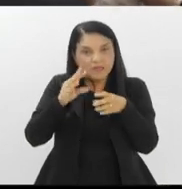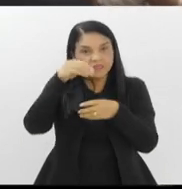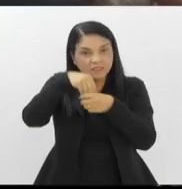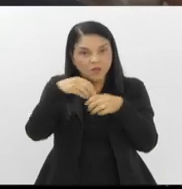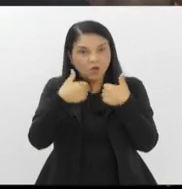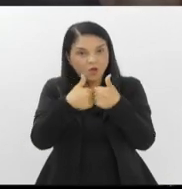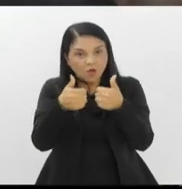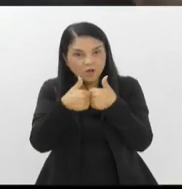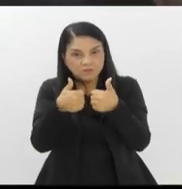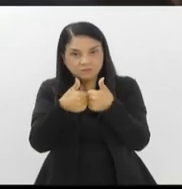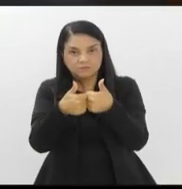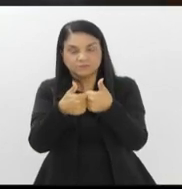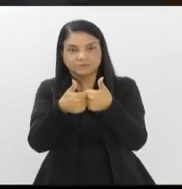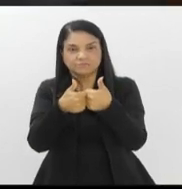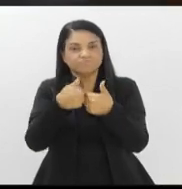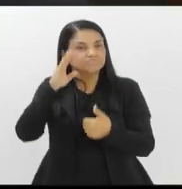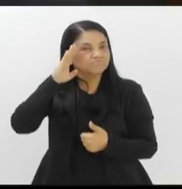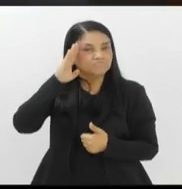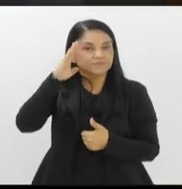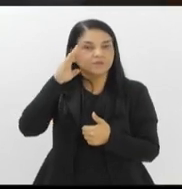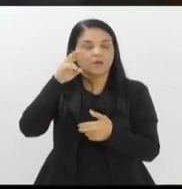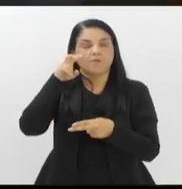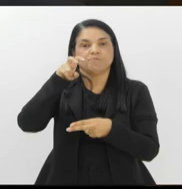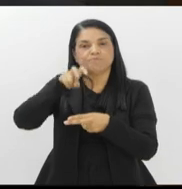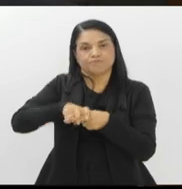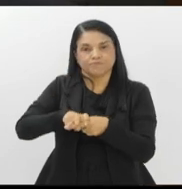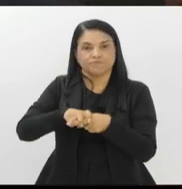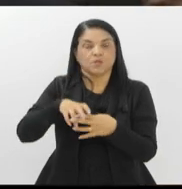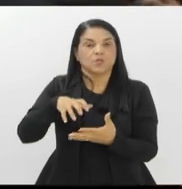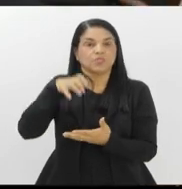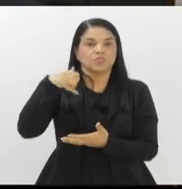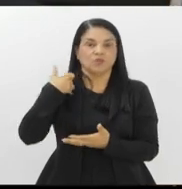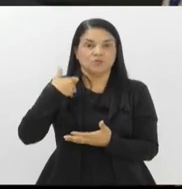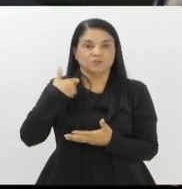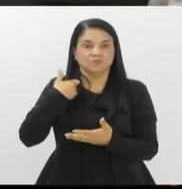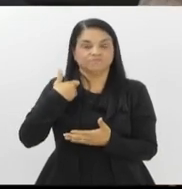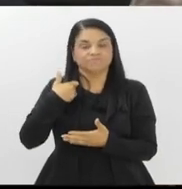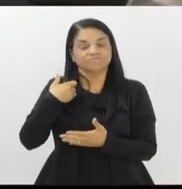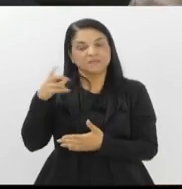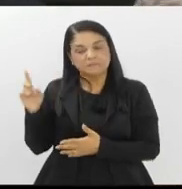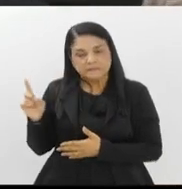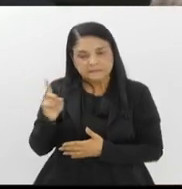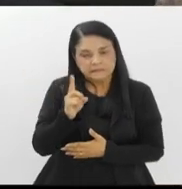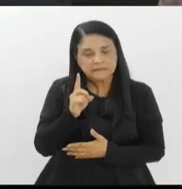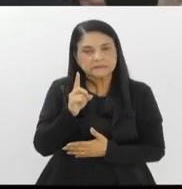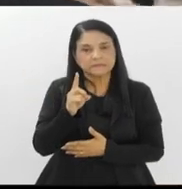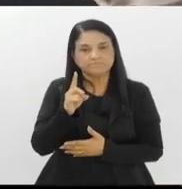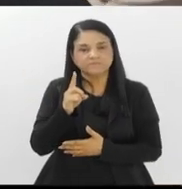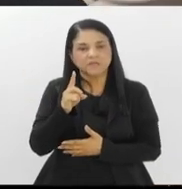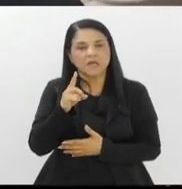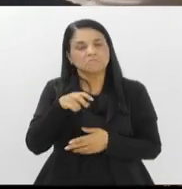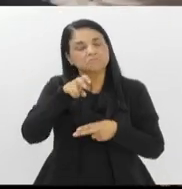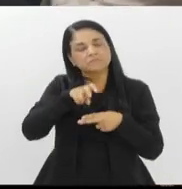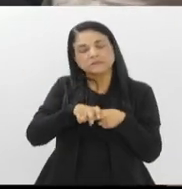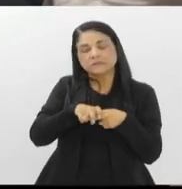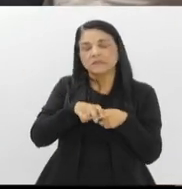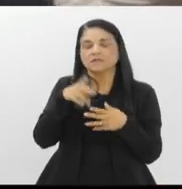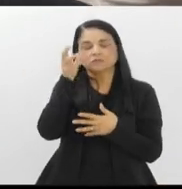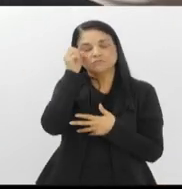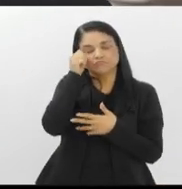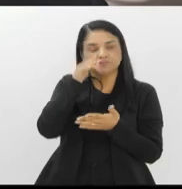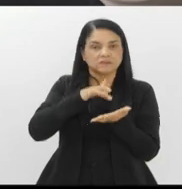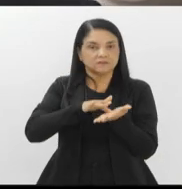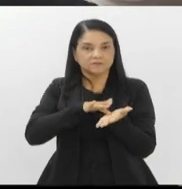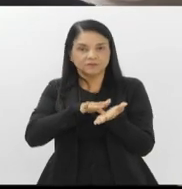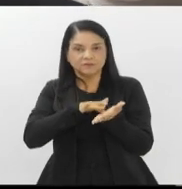intermunicipal é prioridade para a pessoa idosa. Só que eles entram no ônibus, a pessoa fica no celular, finge que está dormindo e tal,